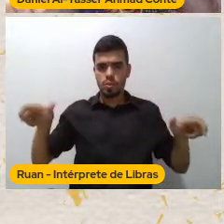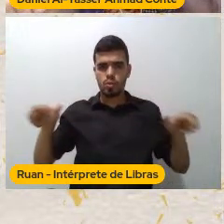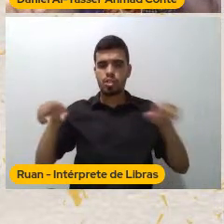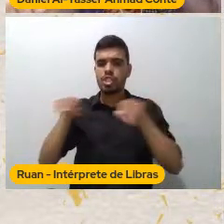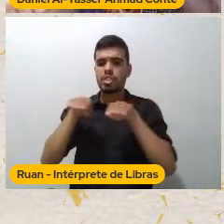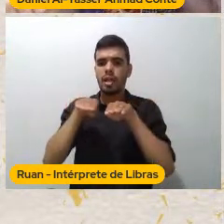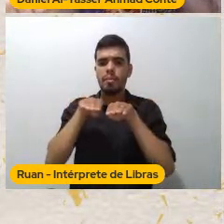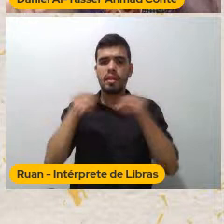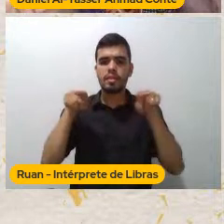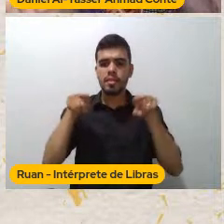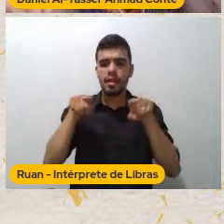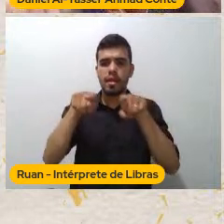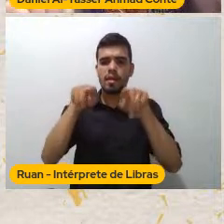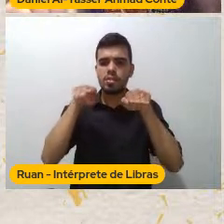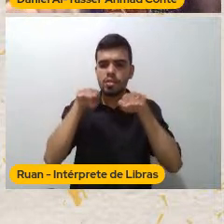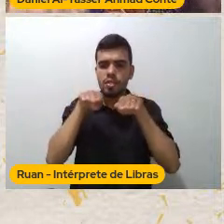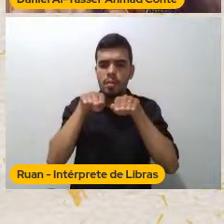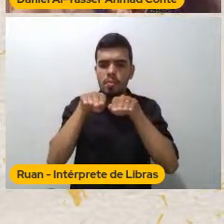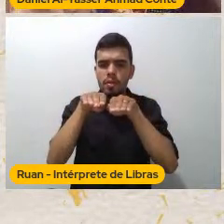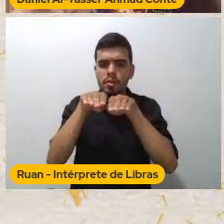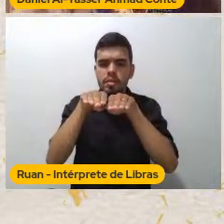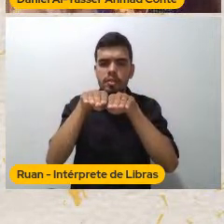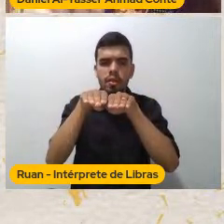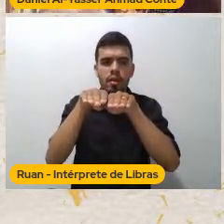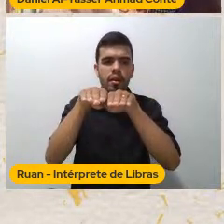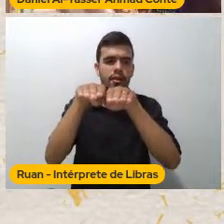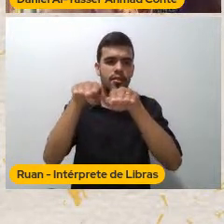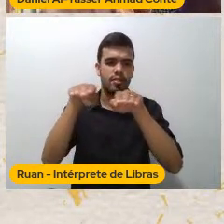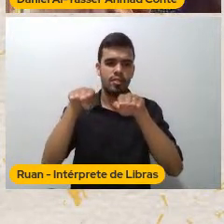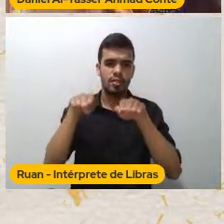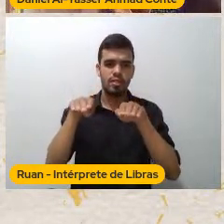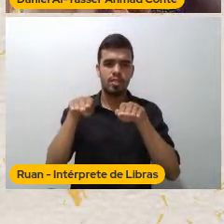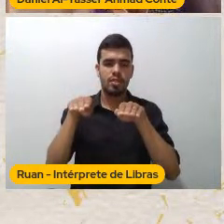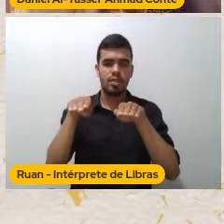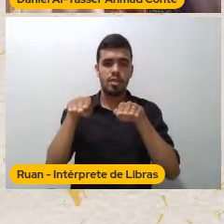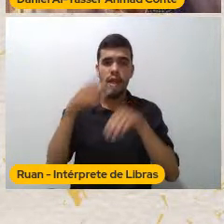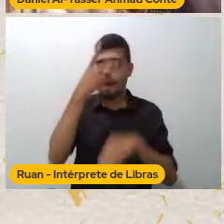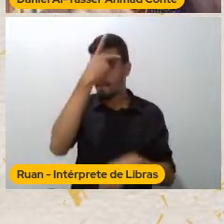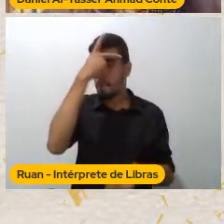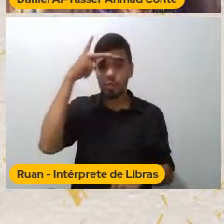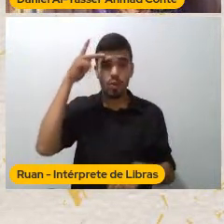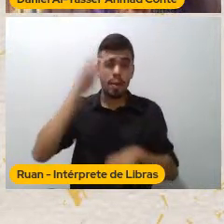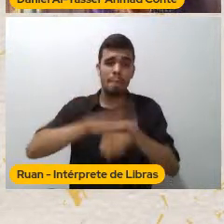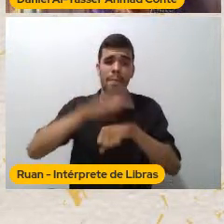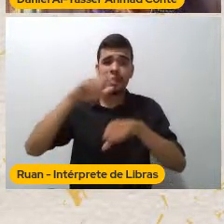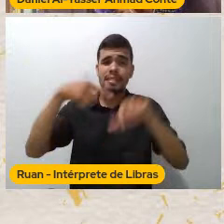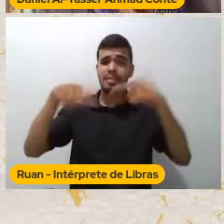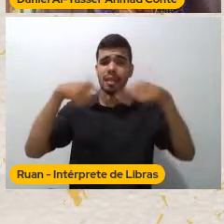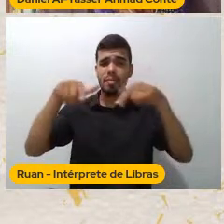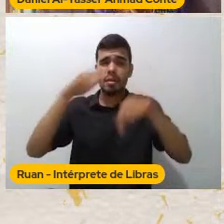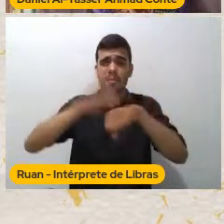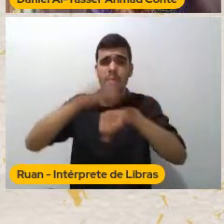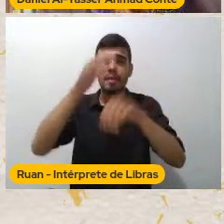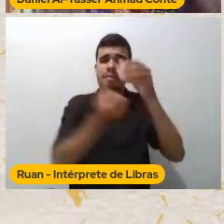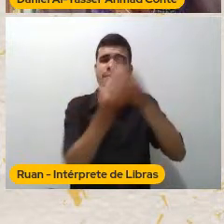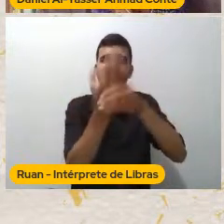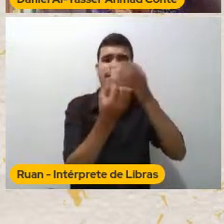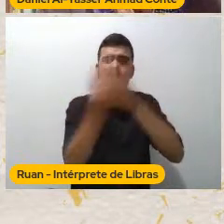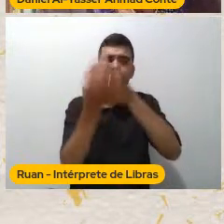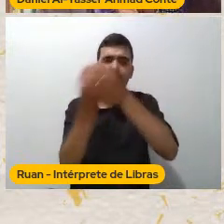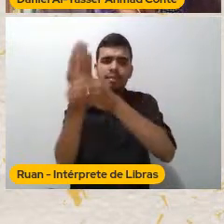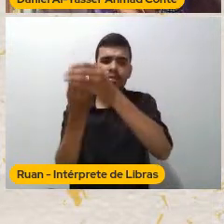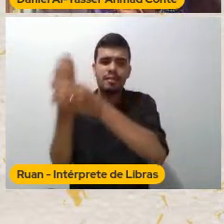menor A satisfação Mais insatisfeito Ele fica Esse vértice Da insatisfação Queridos colegas É um